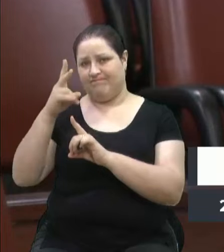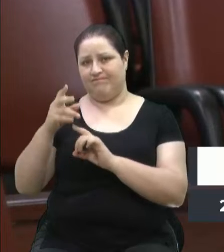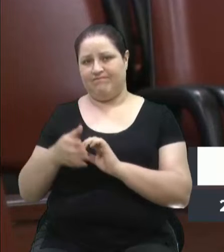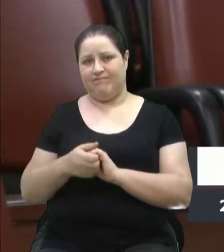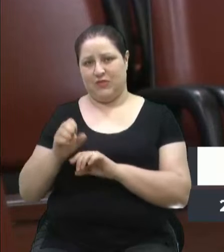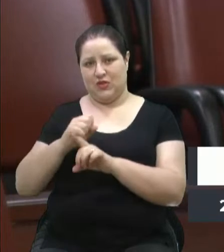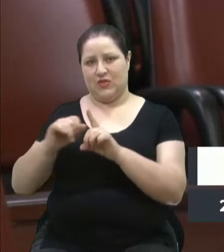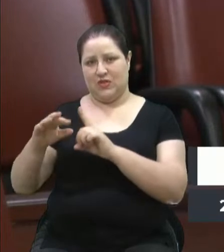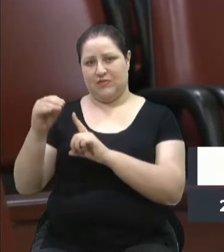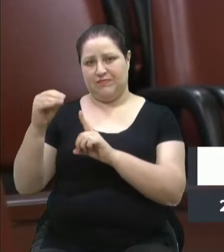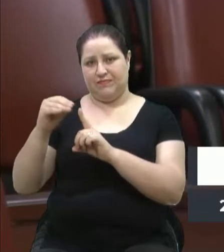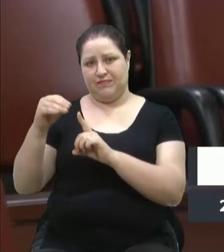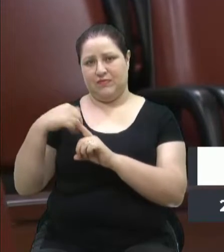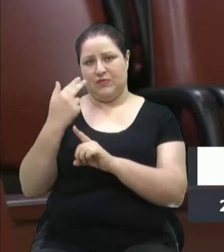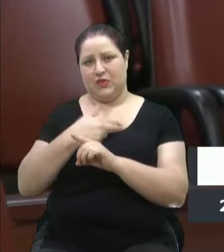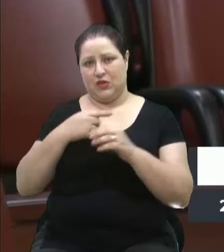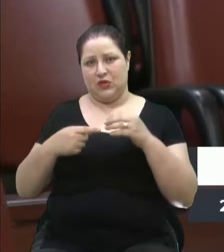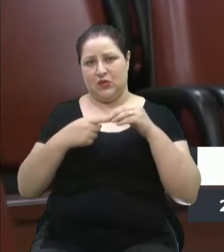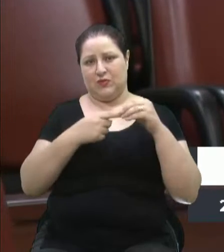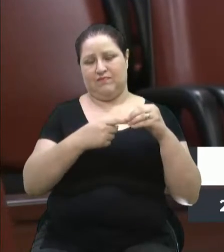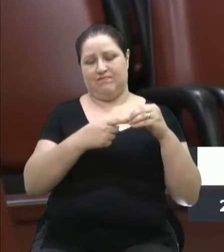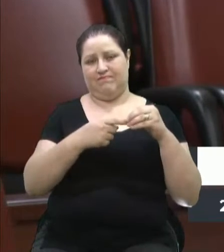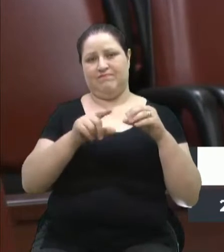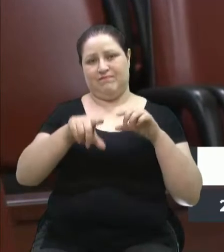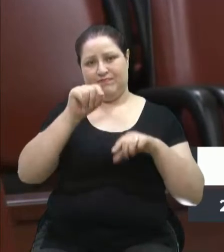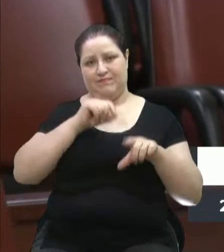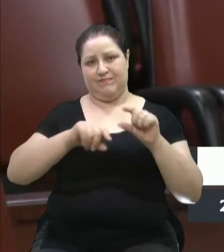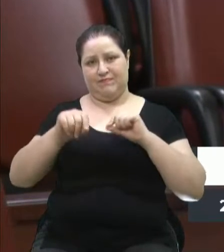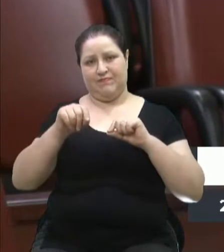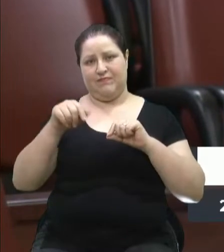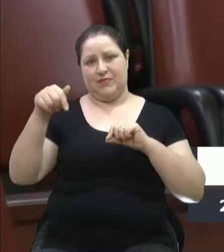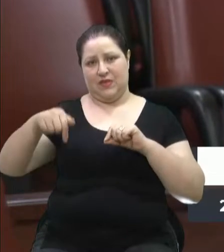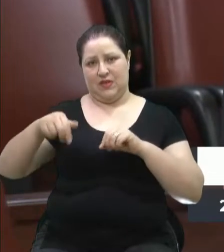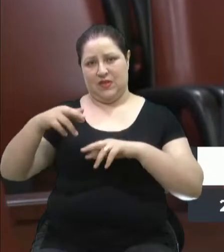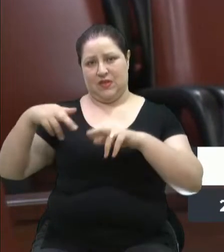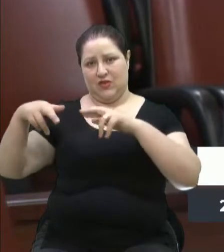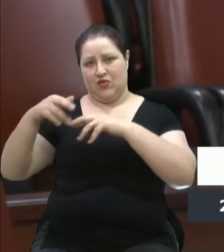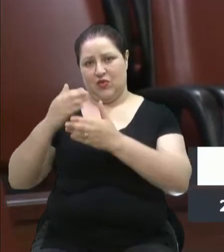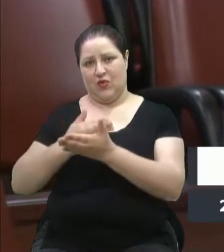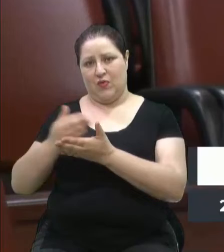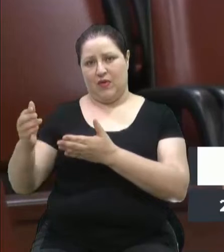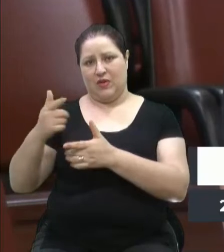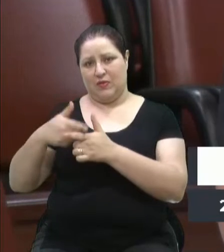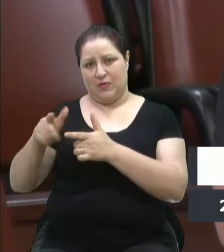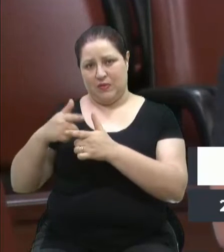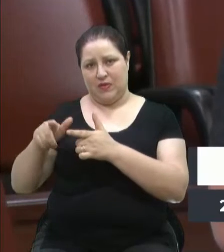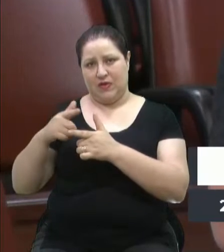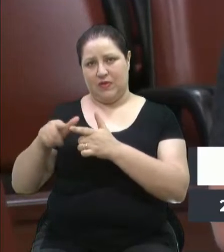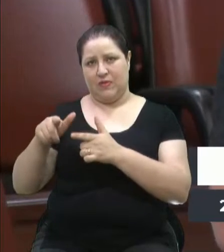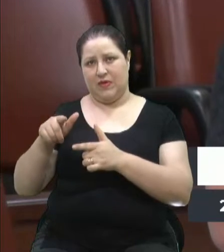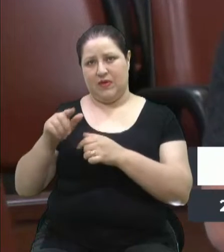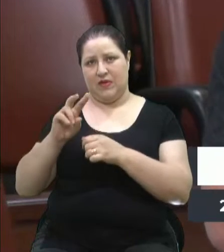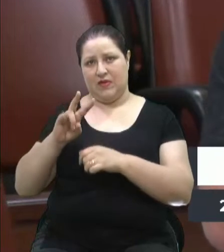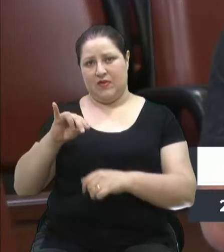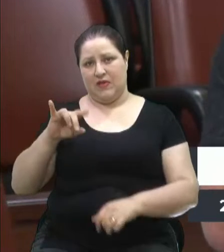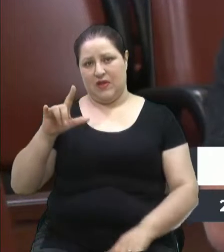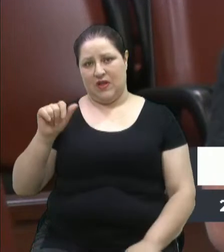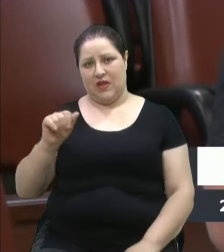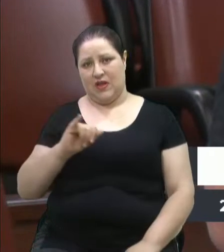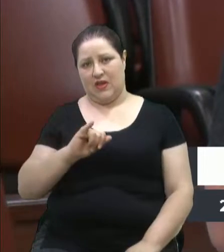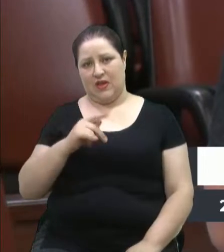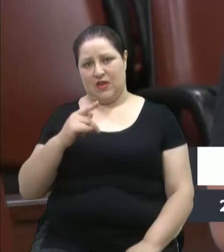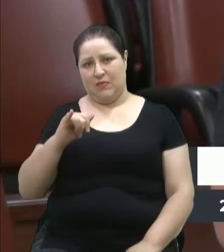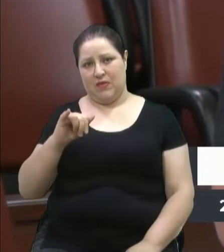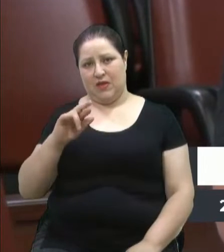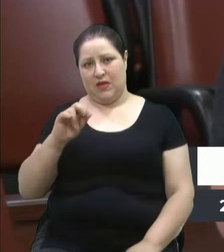Então, a gente elege prioridades. Aqui nessa região, começa na Vila Ipirango, Gargalo, e o senhor sabe, vereador Vila Siluentes, que eu estou falando, o secretário